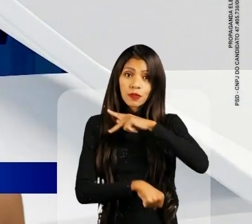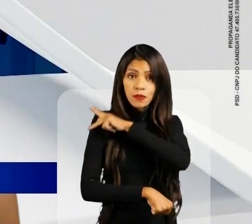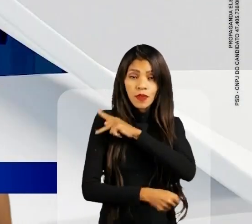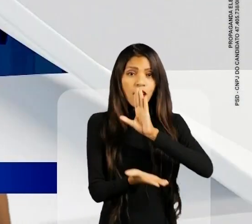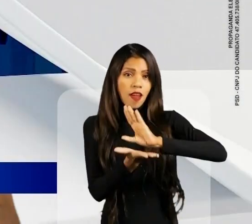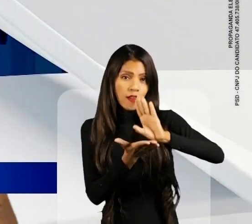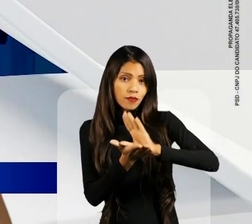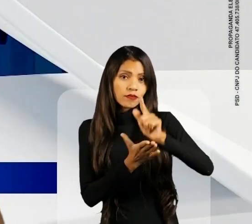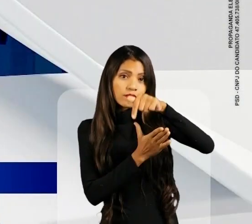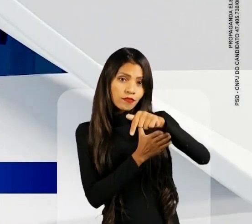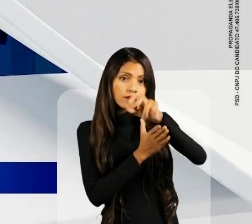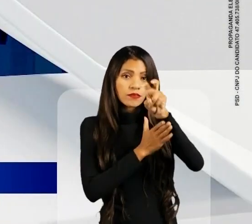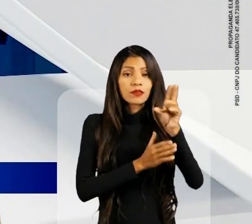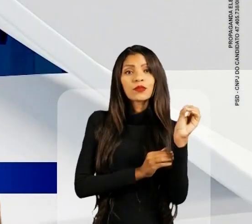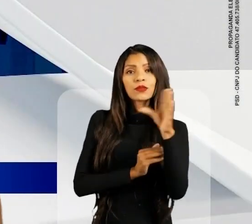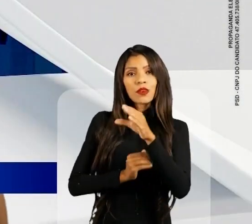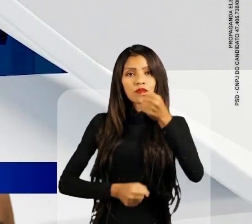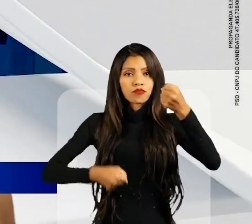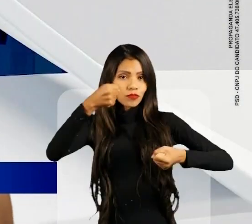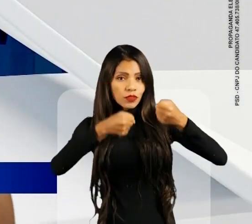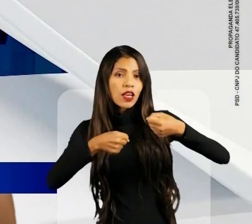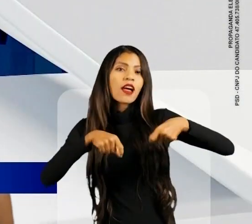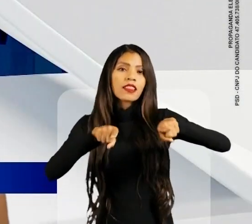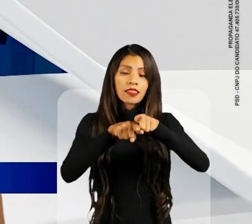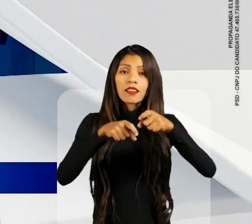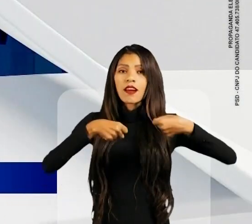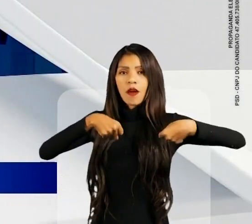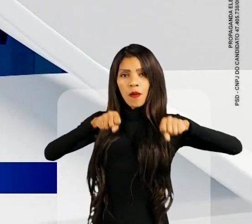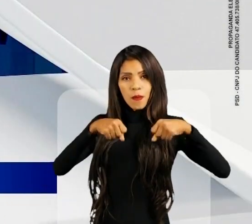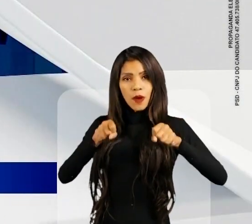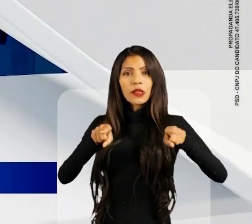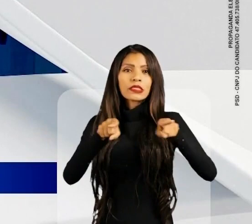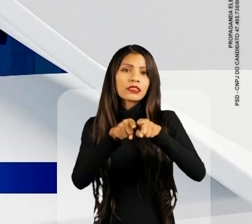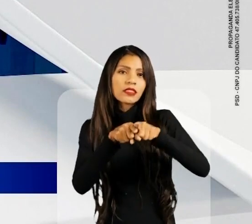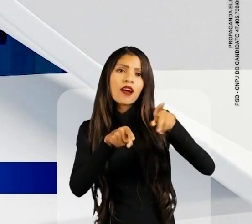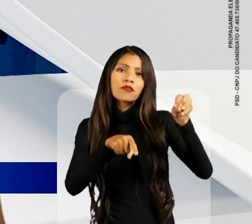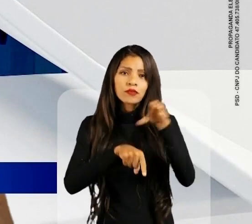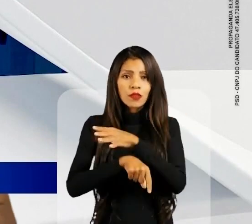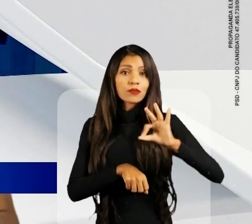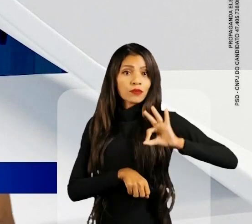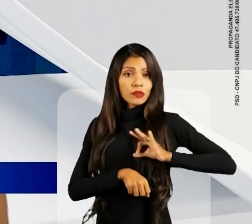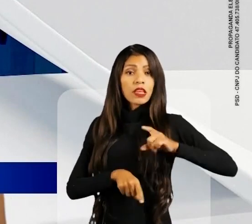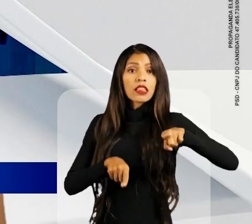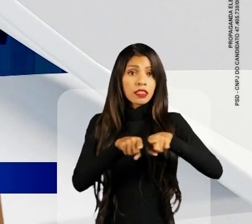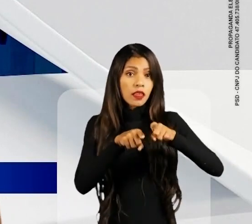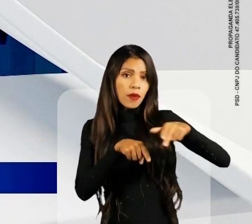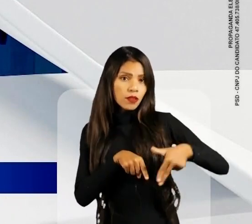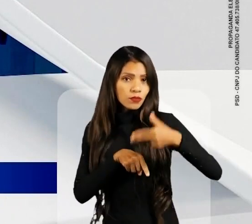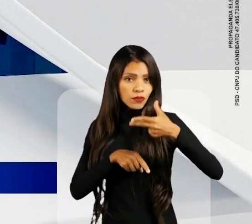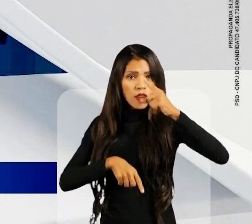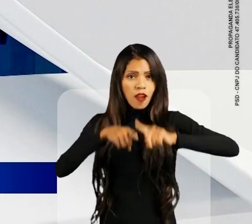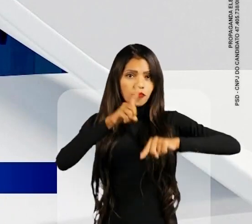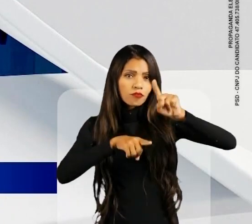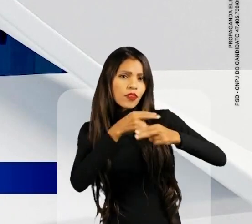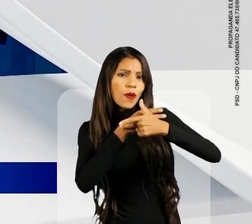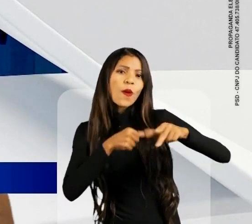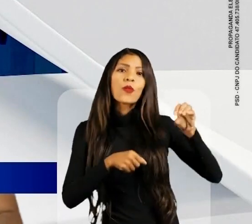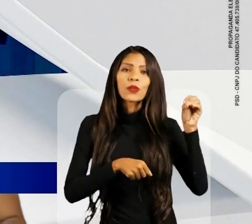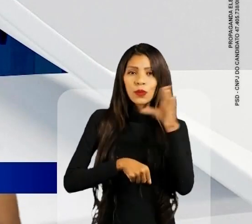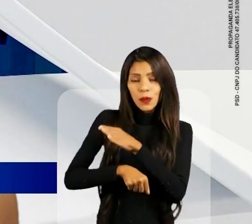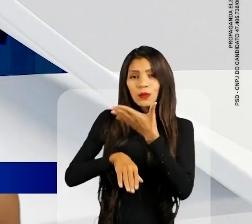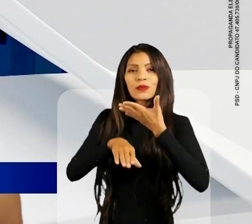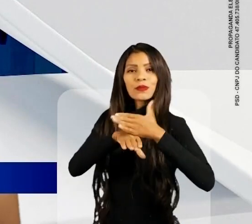Investidos em 75 novas viaturas, moto BMW, reforma da Honda, armas e equipamentos modernos